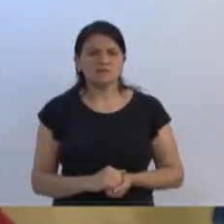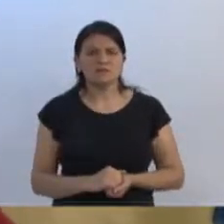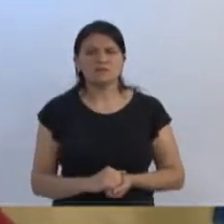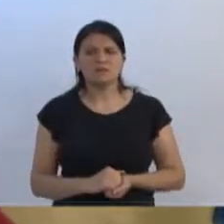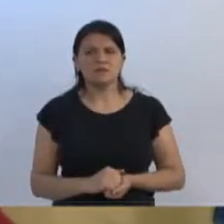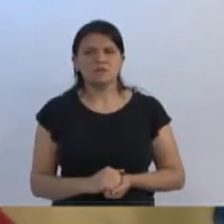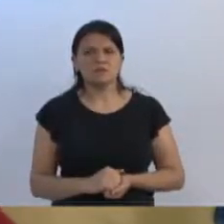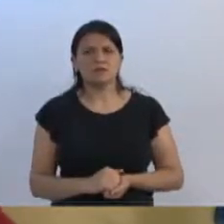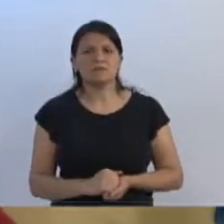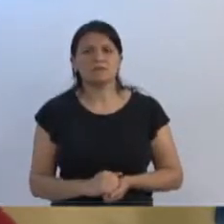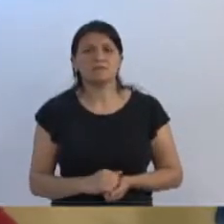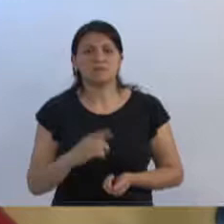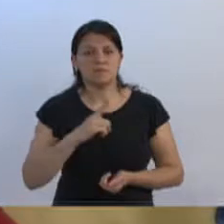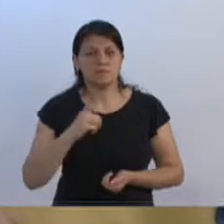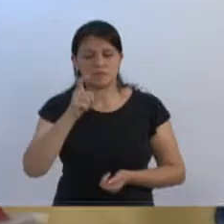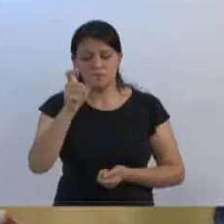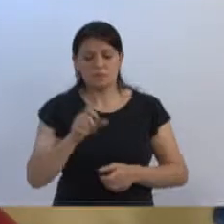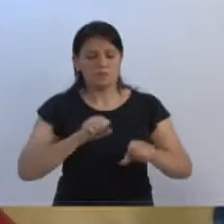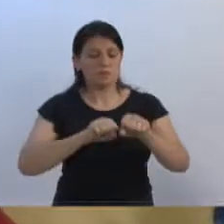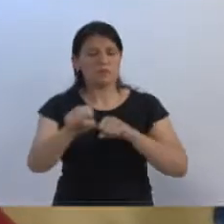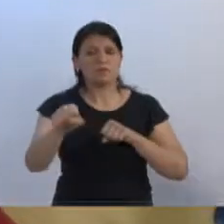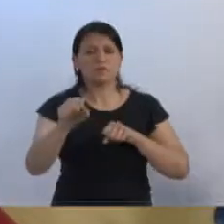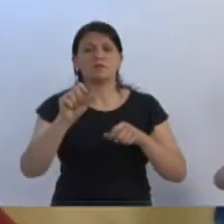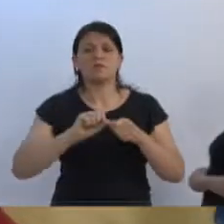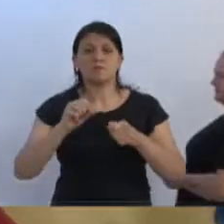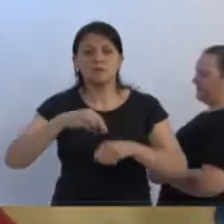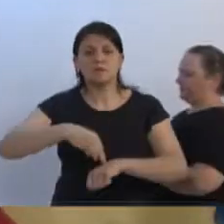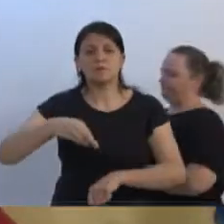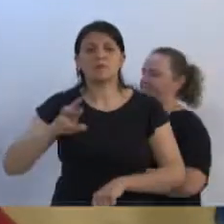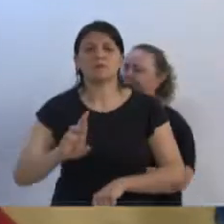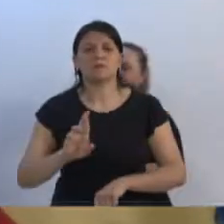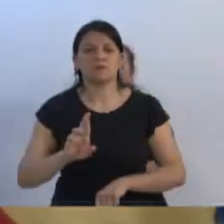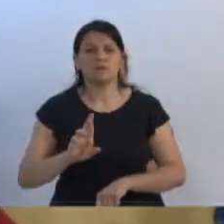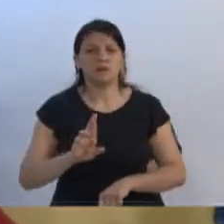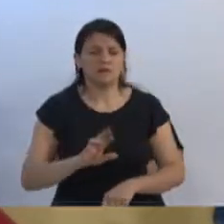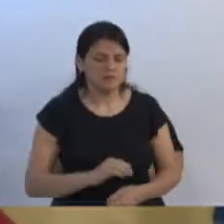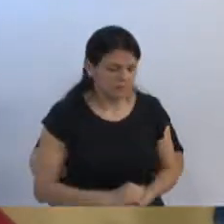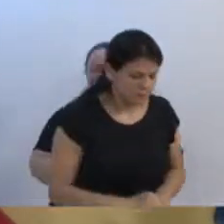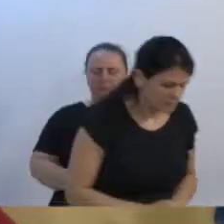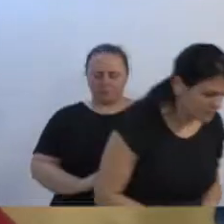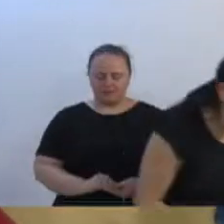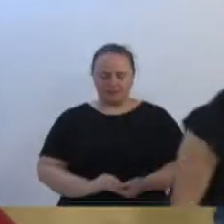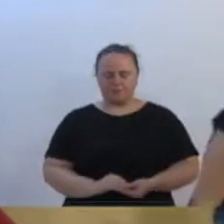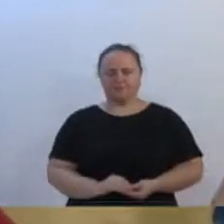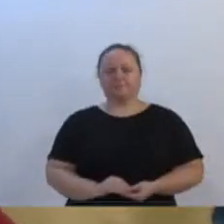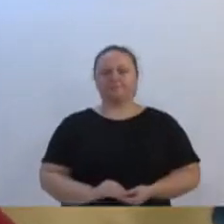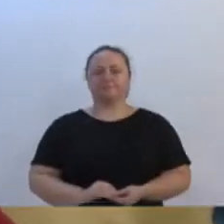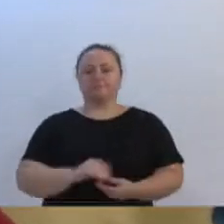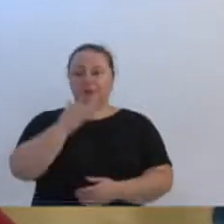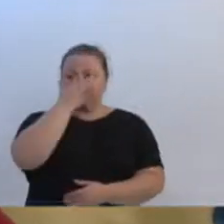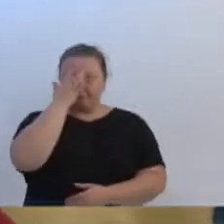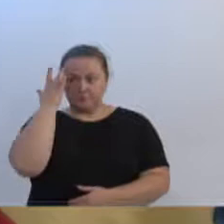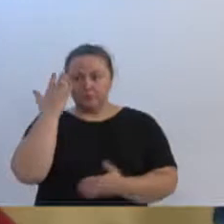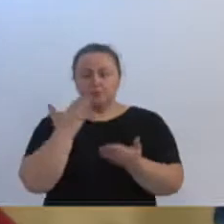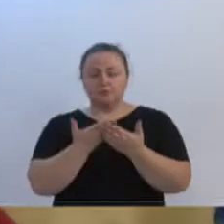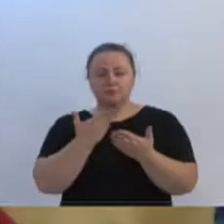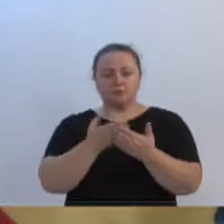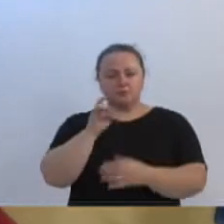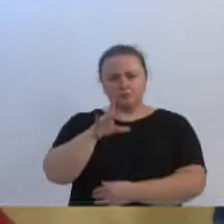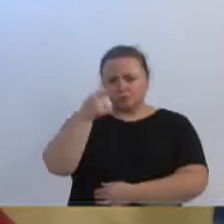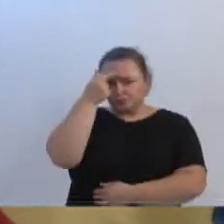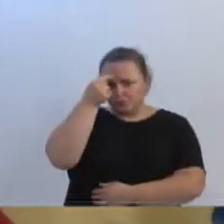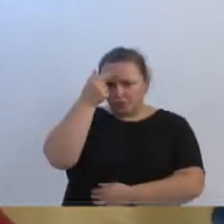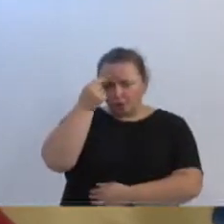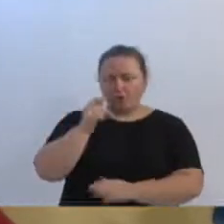pessoas se formando, pessoas fazendo mestrado, pessoas fazendo não só o nível superior, mas